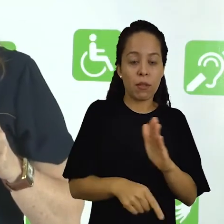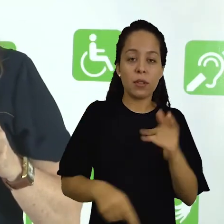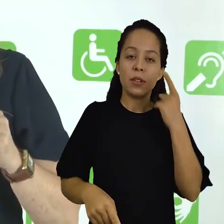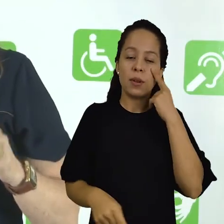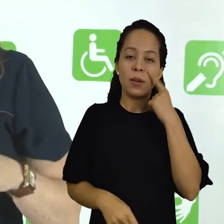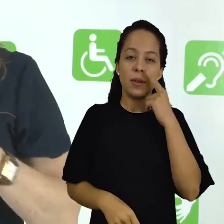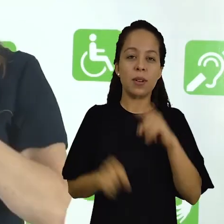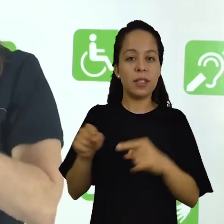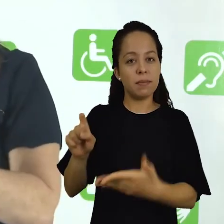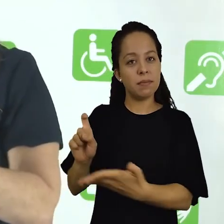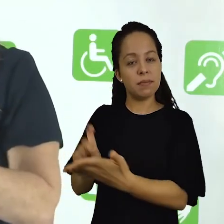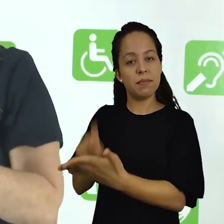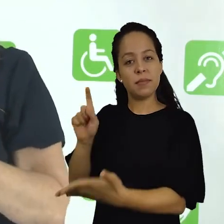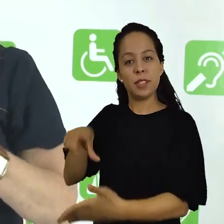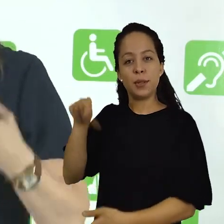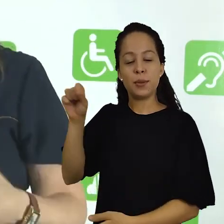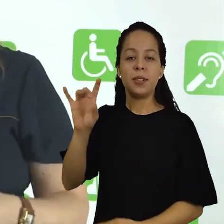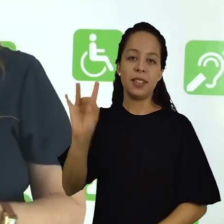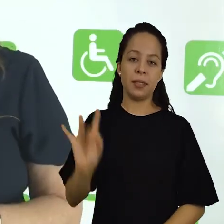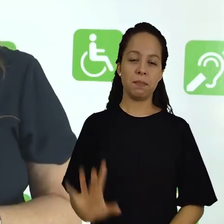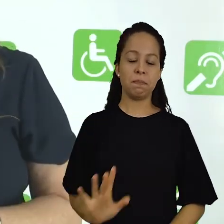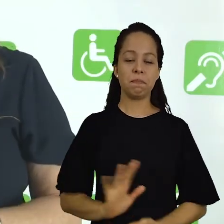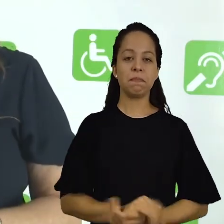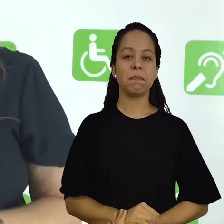qual você queira se aprofundar um pouco mais em cada um deles.